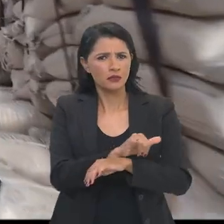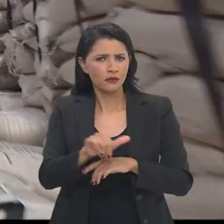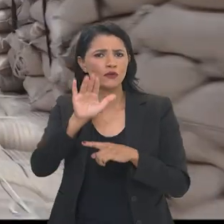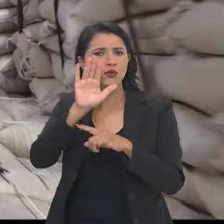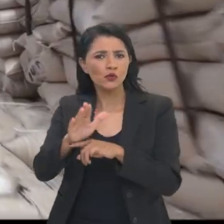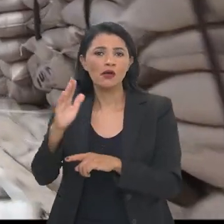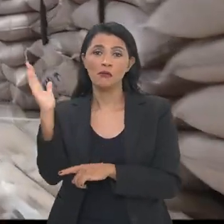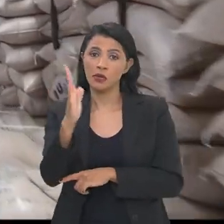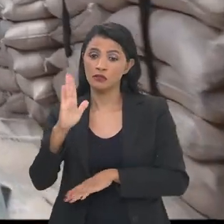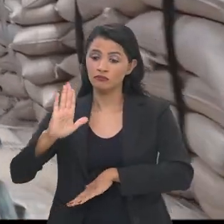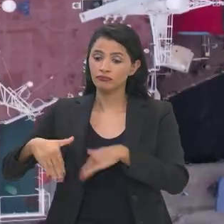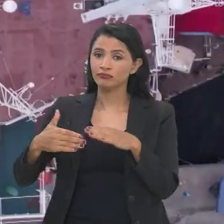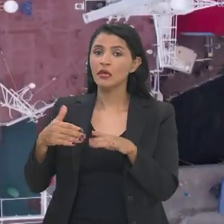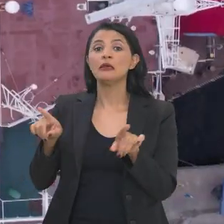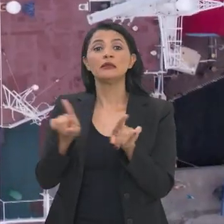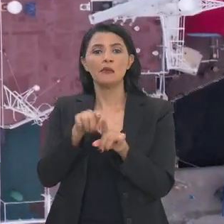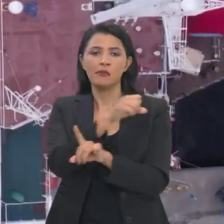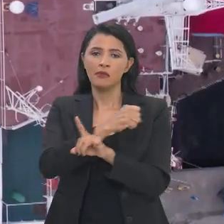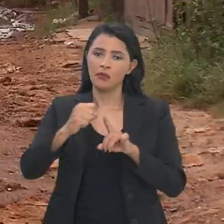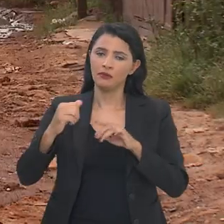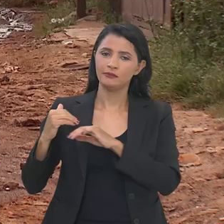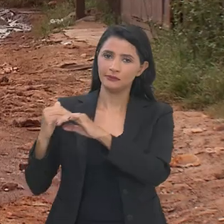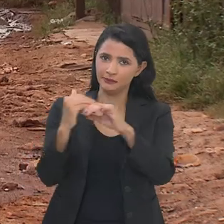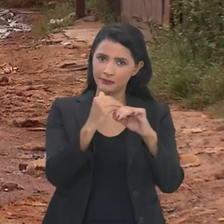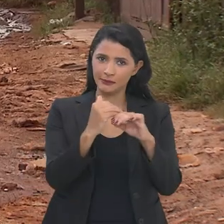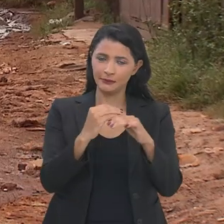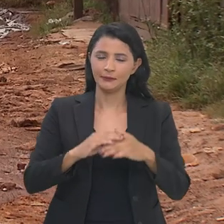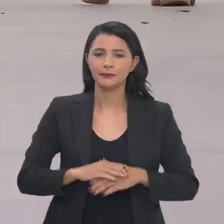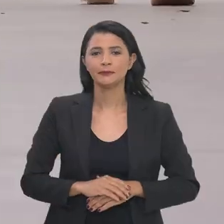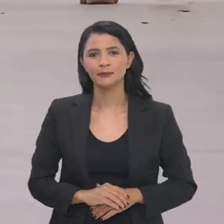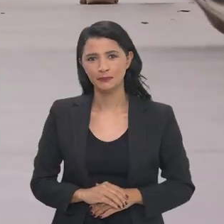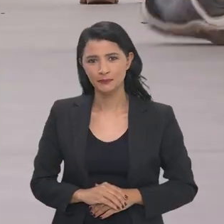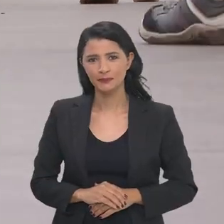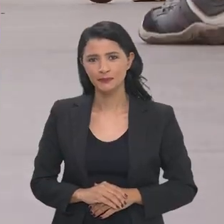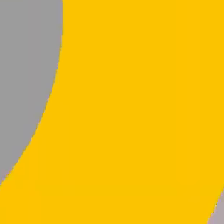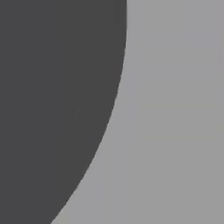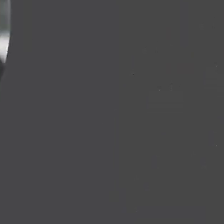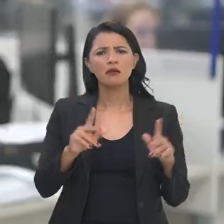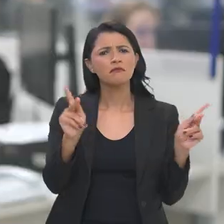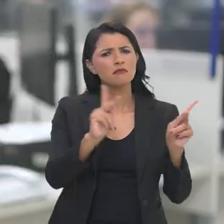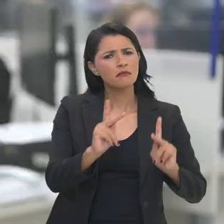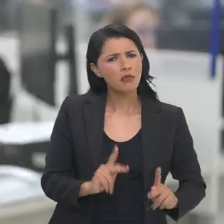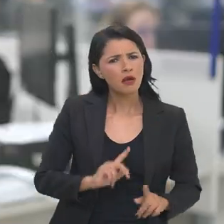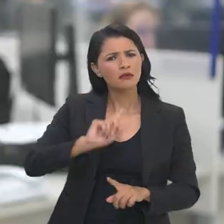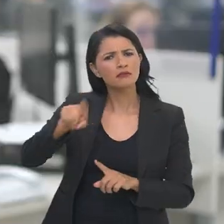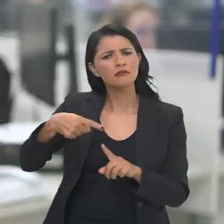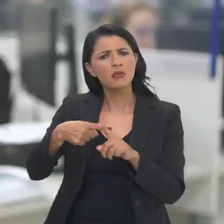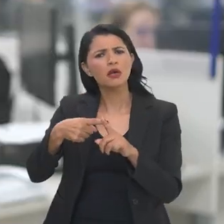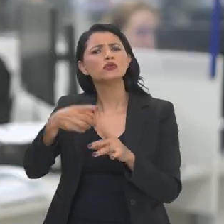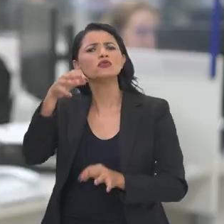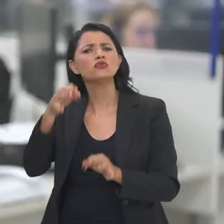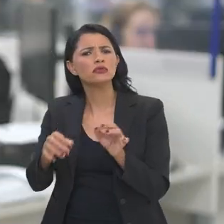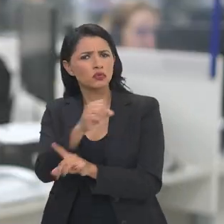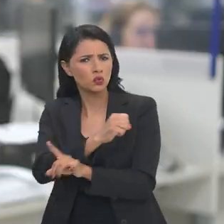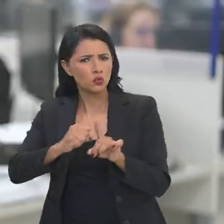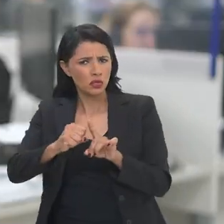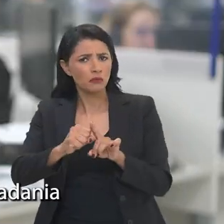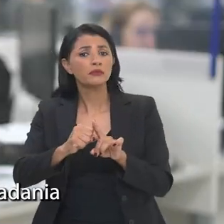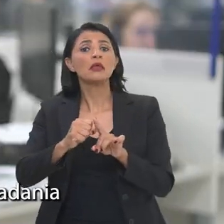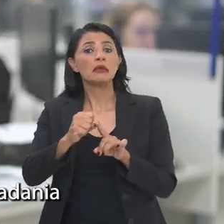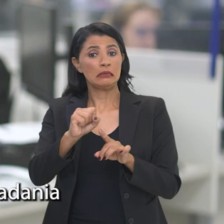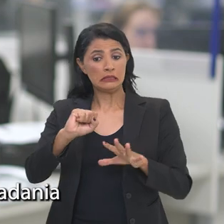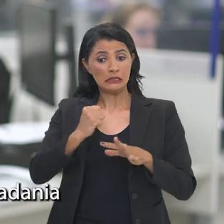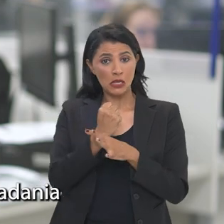Medidas que vão ajudar o país a crescer e a reduzir as desigualdades sociais. Paz com Justiça Social.